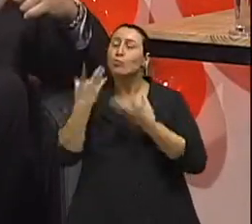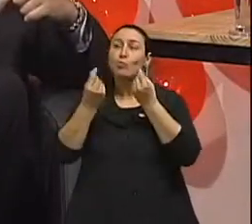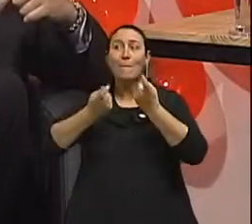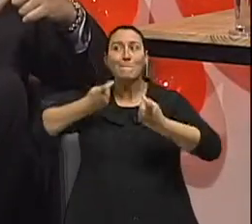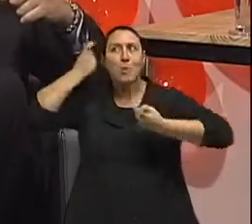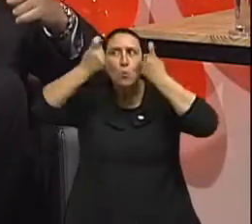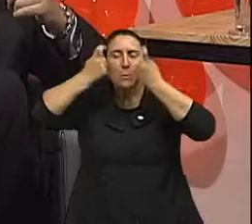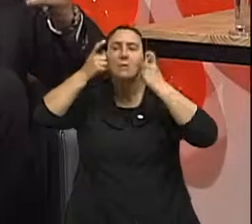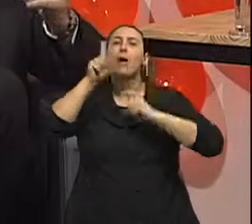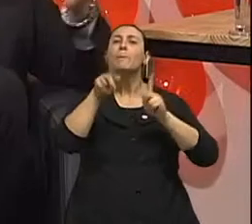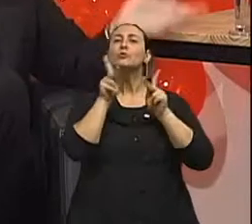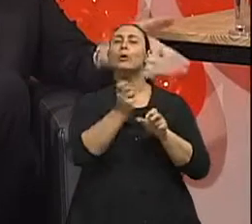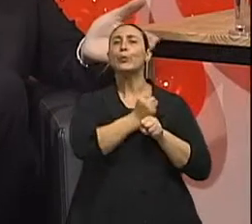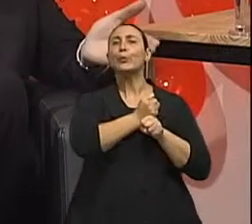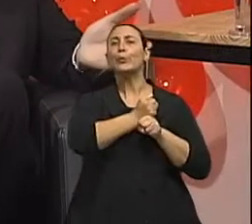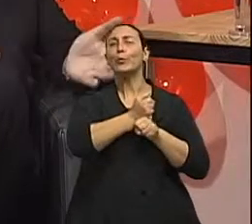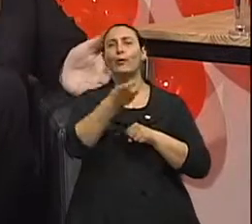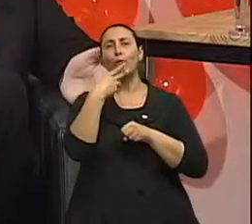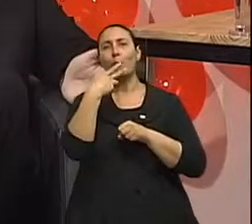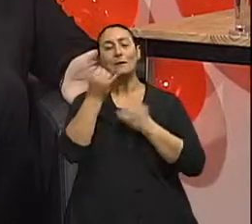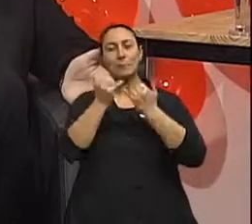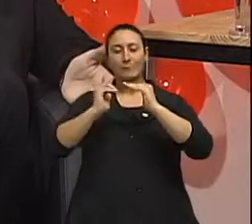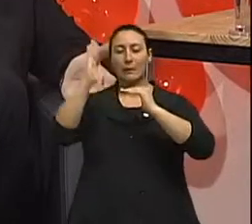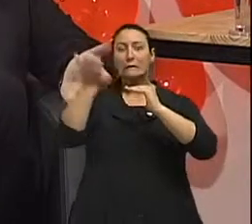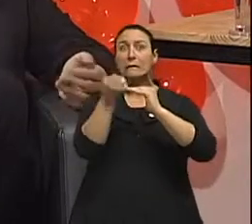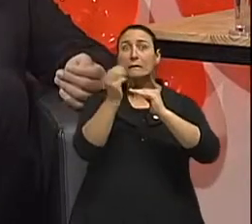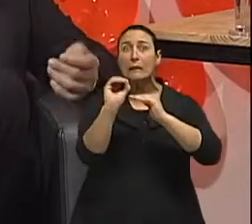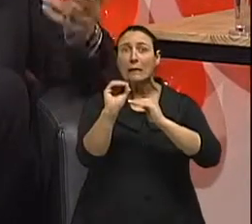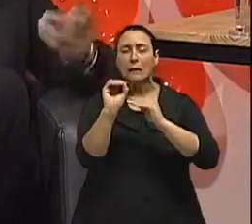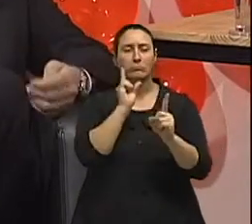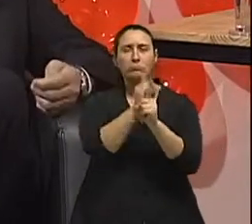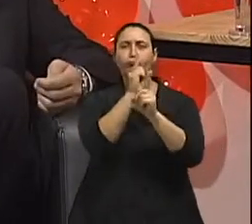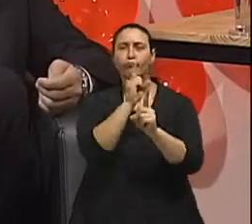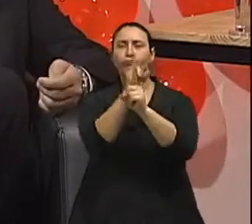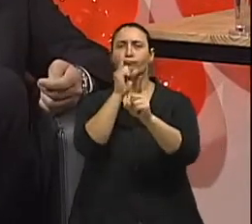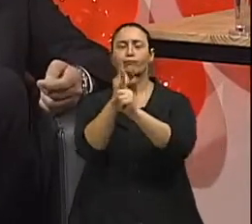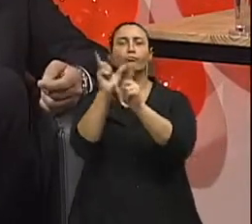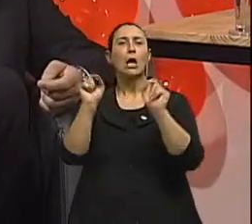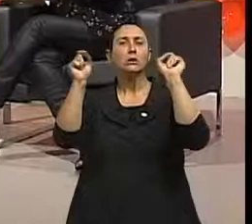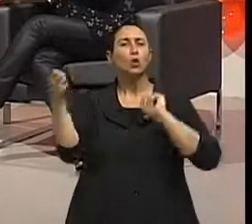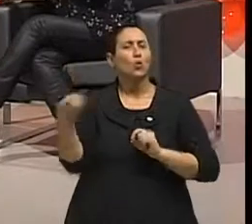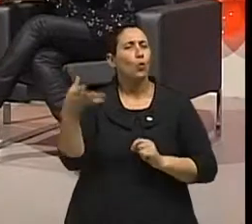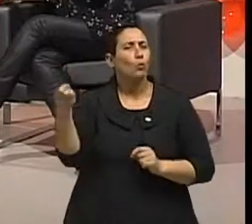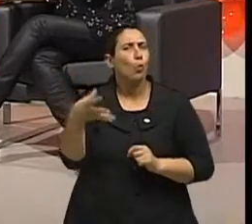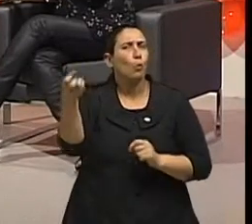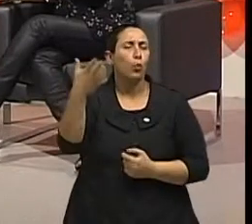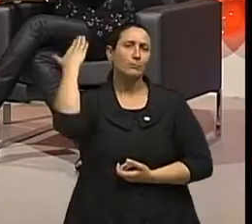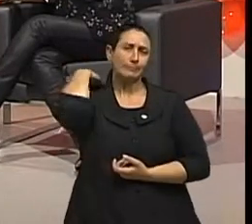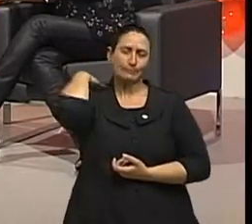pessoas que fumaram mais tempo. Então, a partir dos 60 anos é onde mais se enxerga casos novos de câncer de pulmão. Doutor,